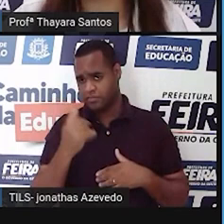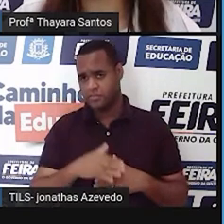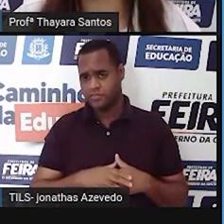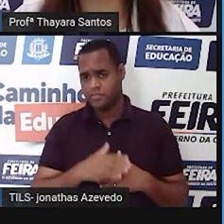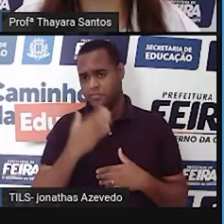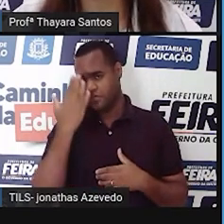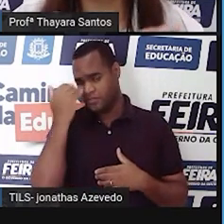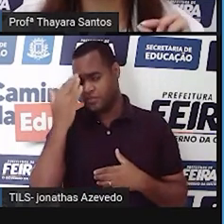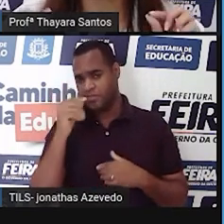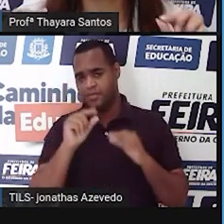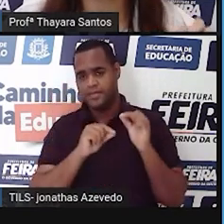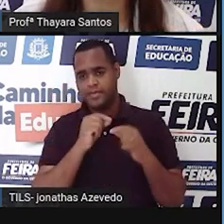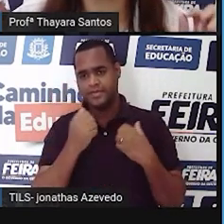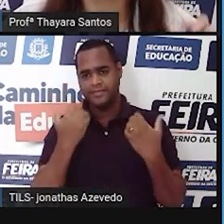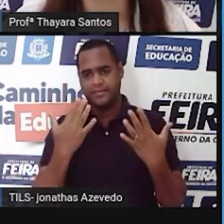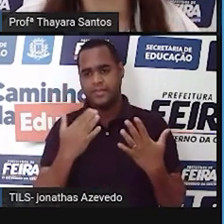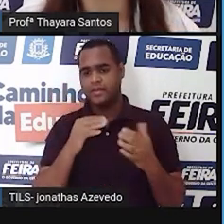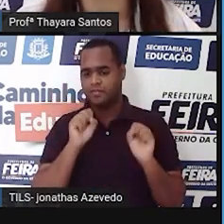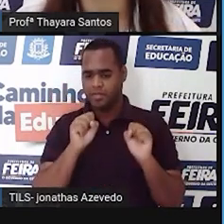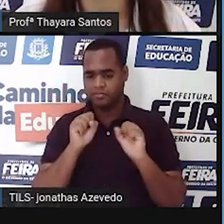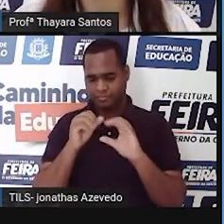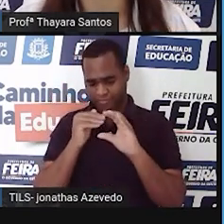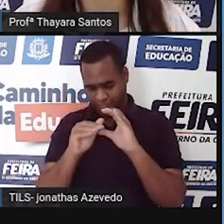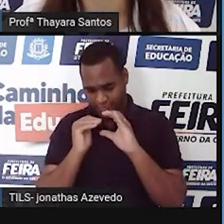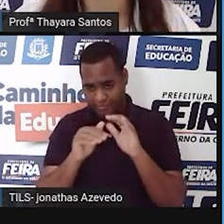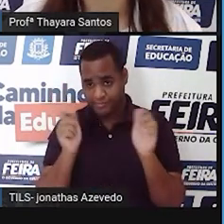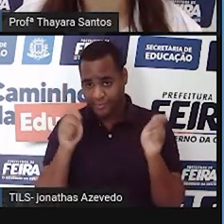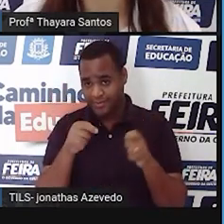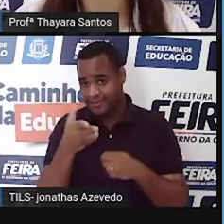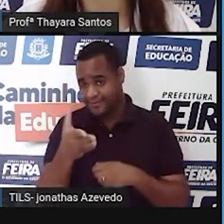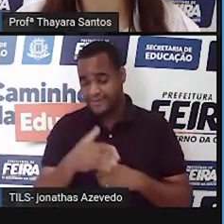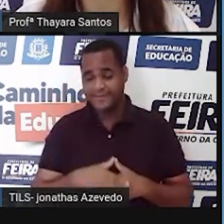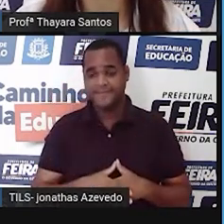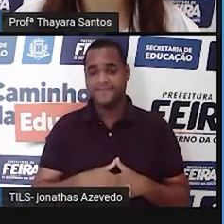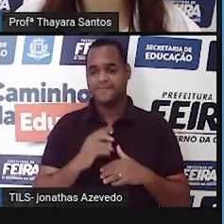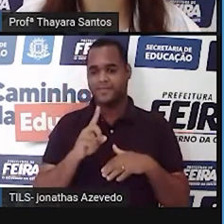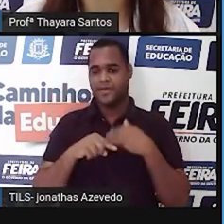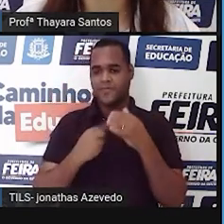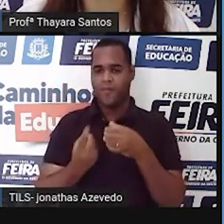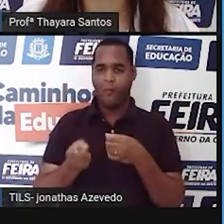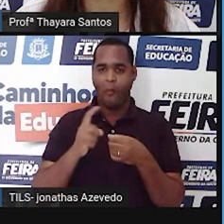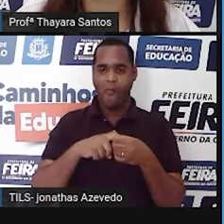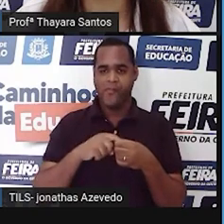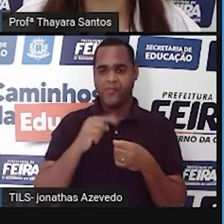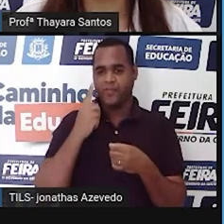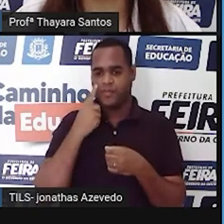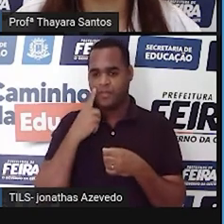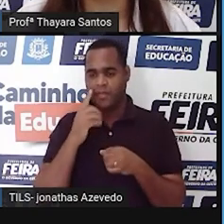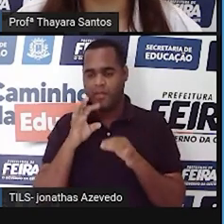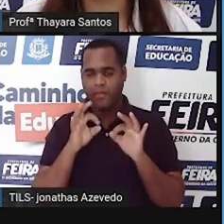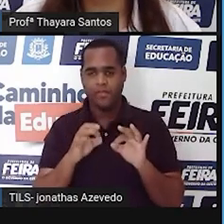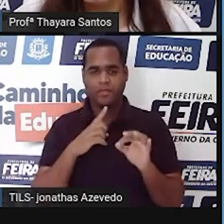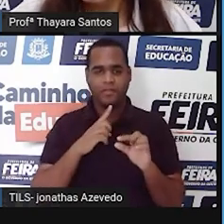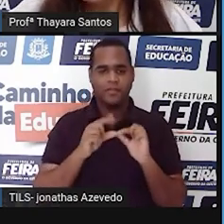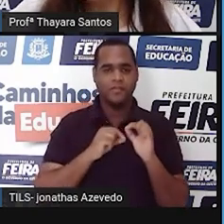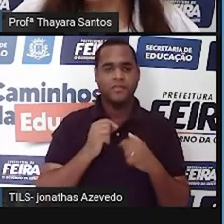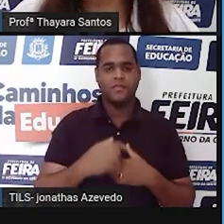Quem sabe, quem sabe alguma coisa pode contar aqui para mim no chat, que eu vou voltar para conferir as respostas de vocês.